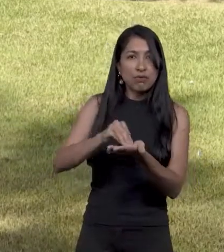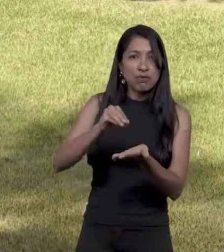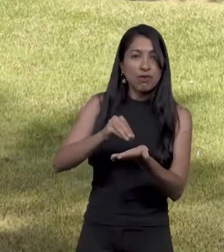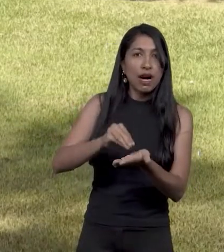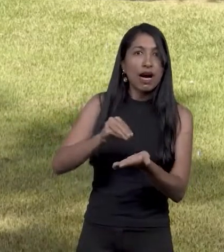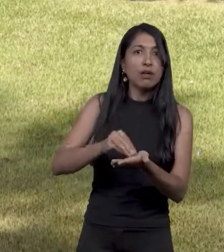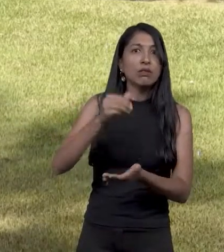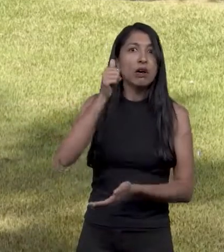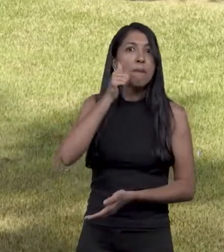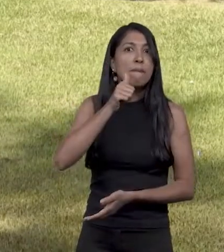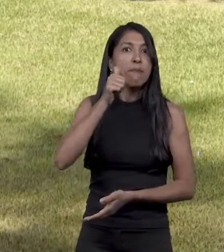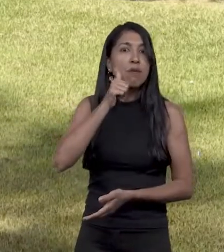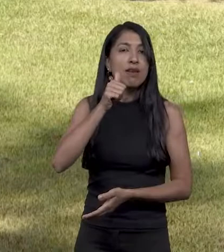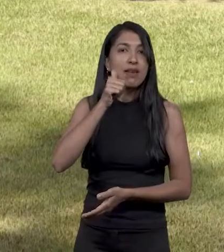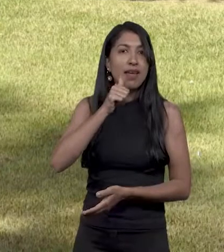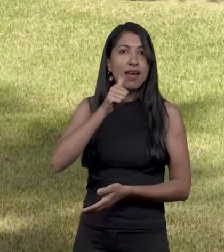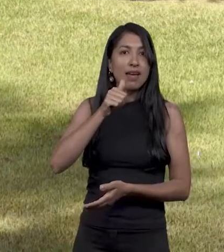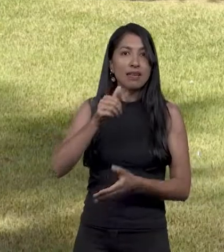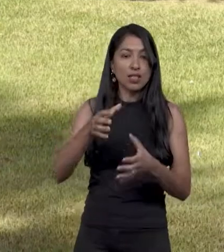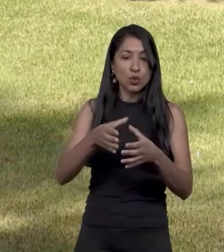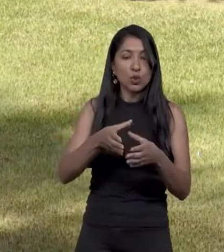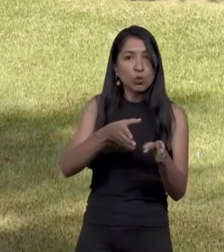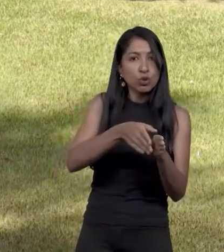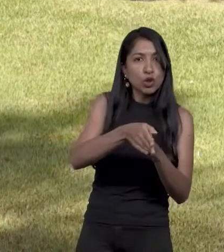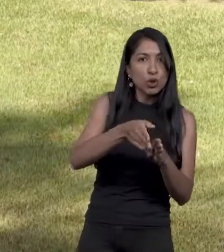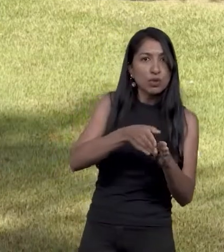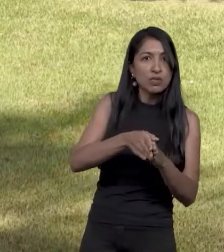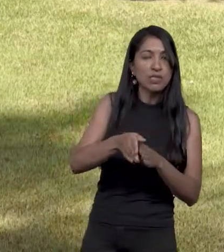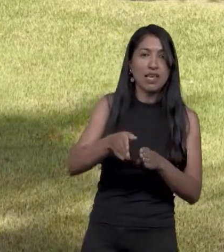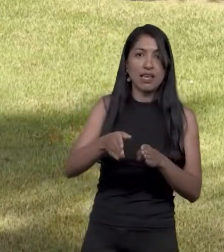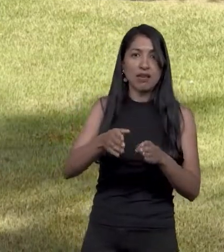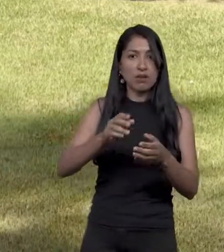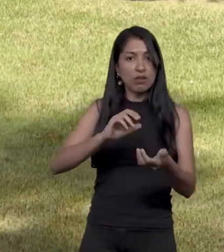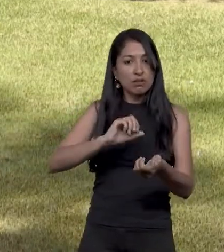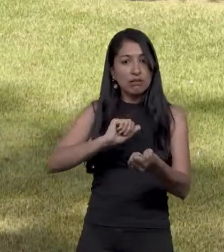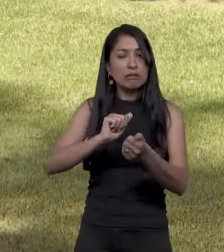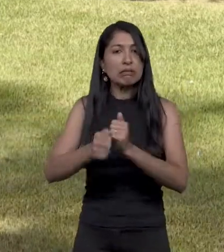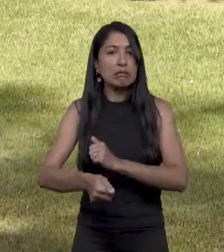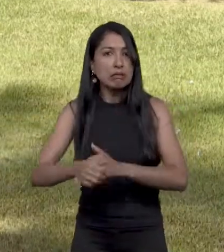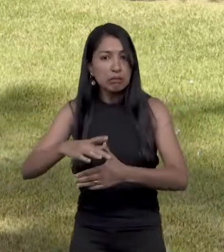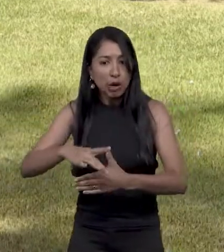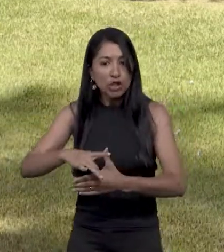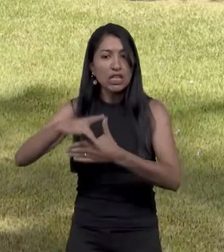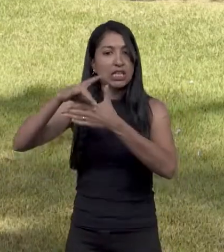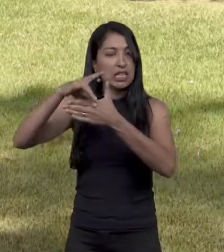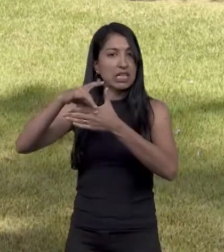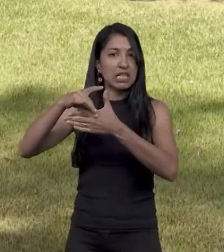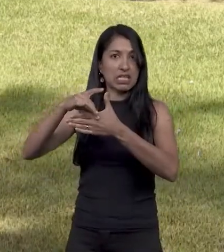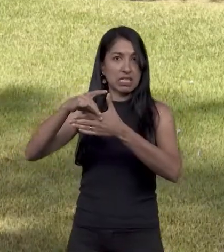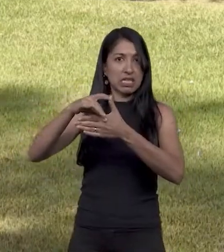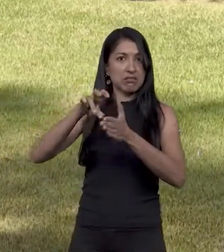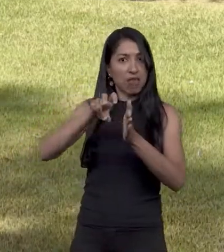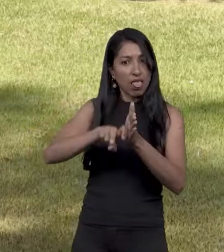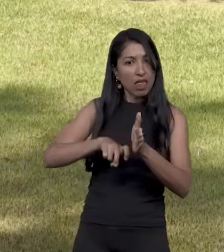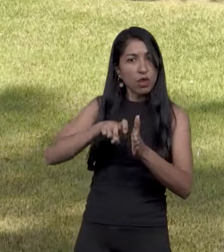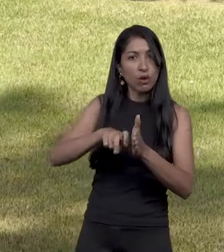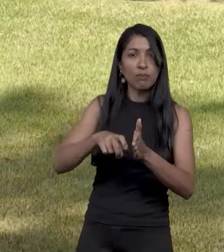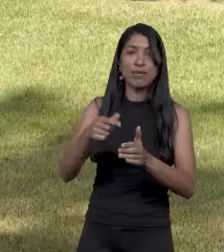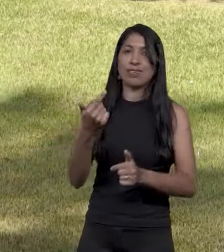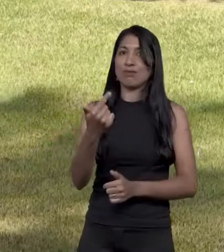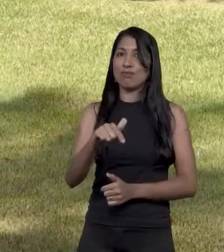Não tem uma associação esportiva no DF que seja liderada por mulheres com deficiência. Eu falo do esporte paralímpico.